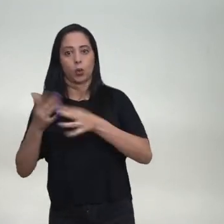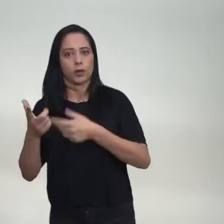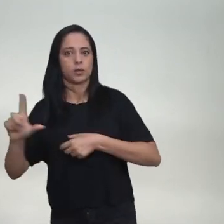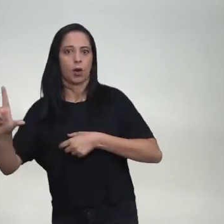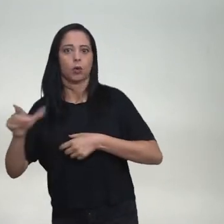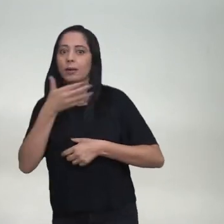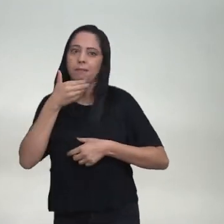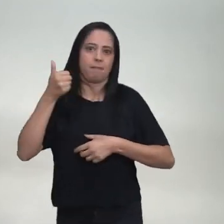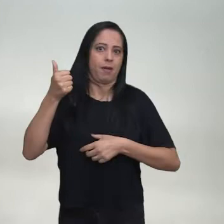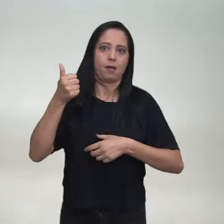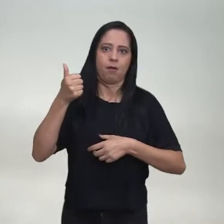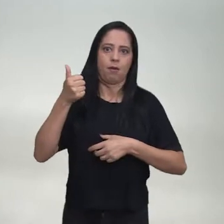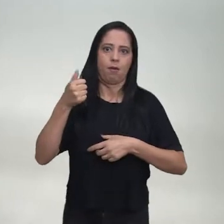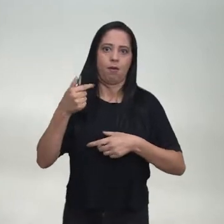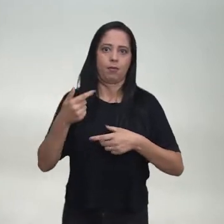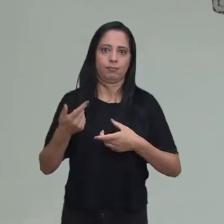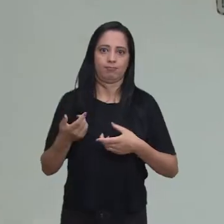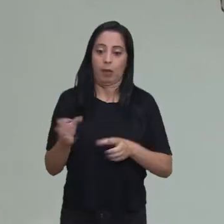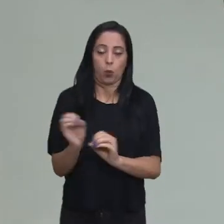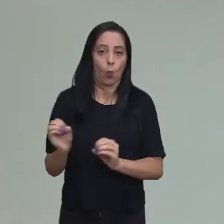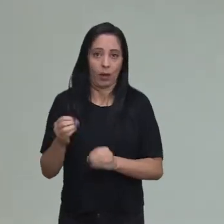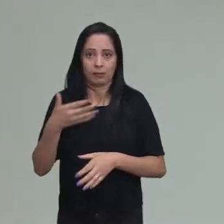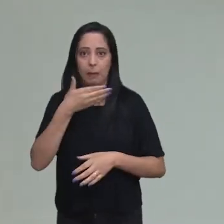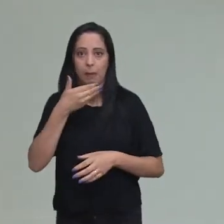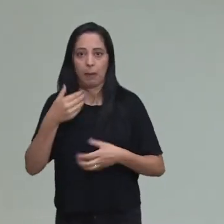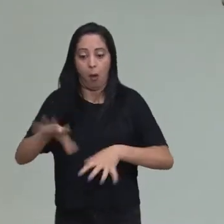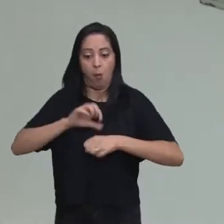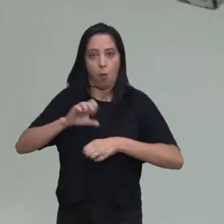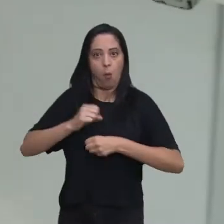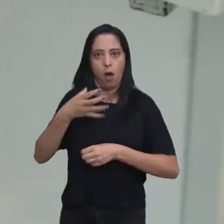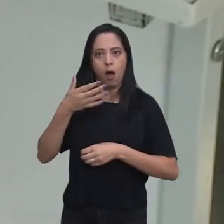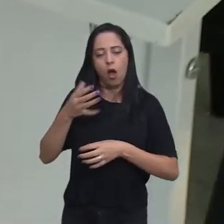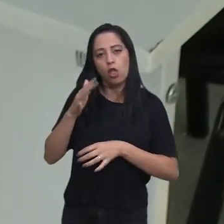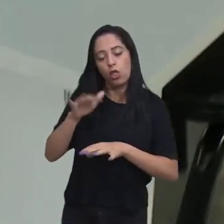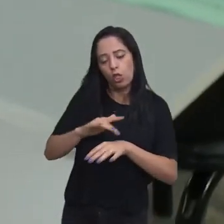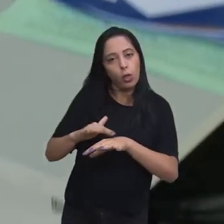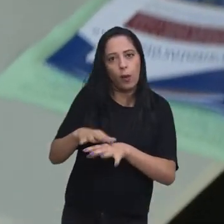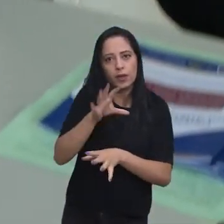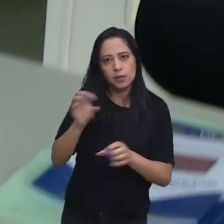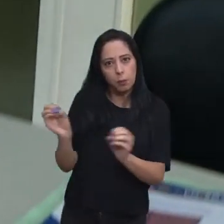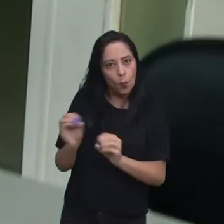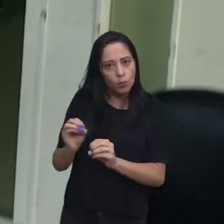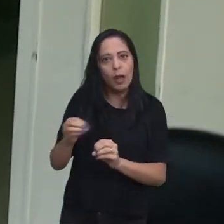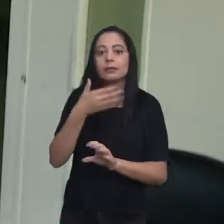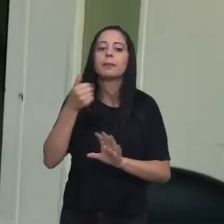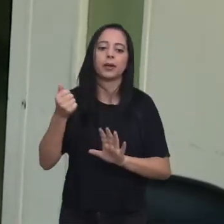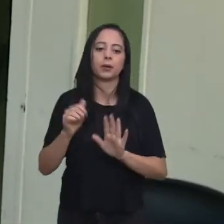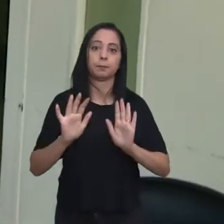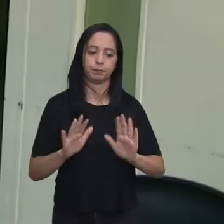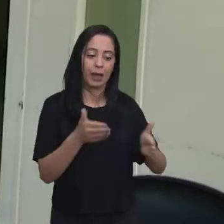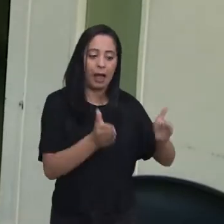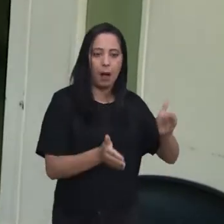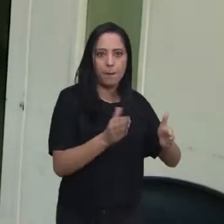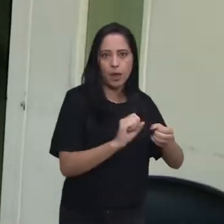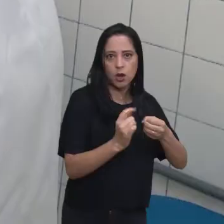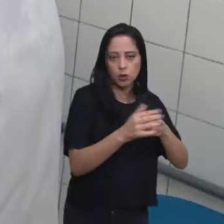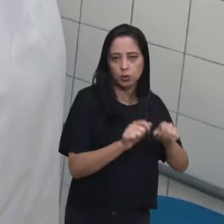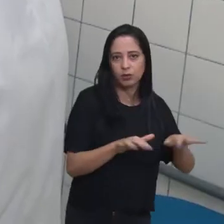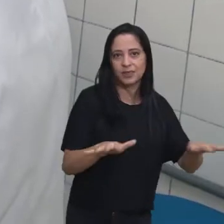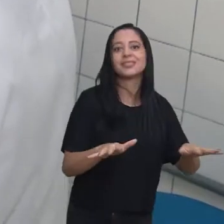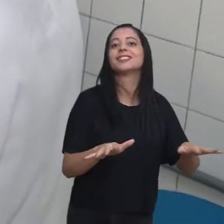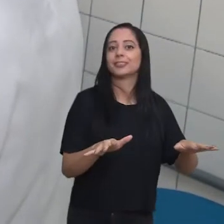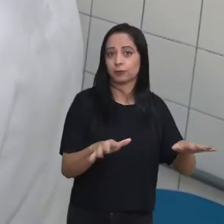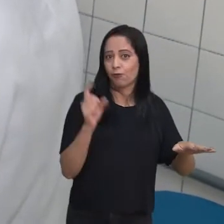vai melhor, as chances de sucesso são maiores. E a pandemia da Covid-19 também foi um desafio para pacientes e médicos,